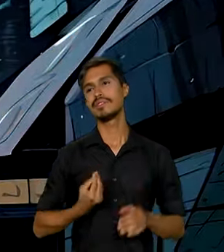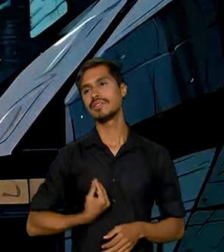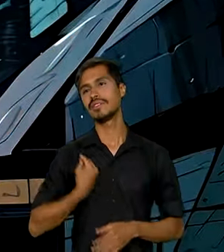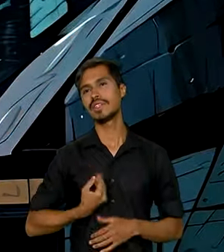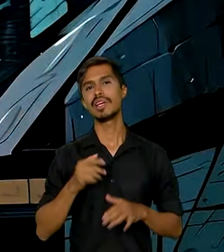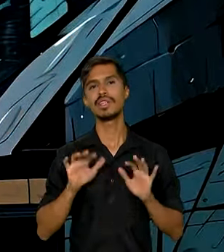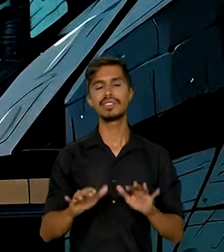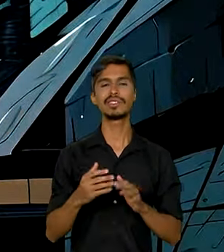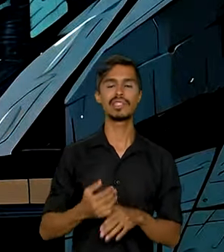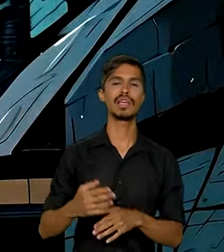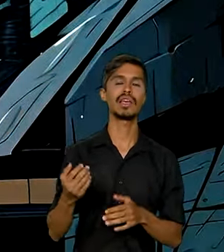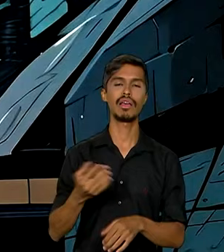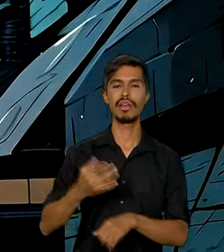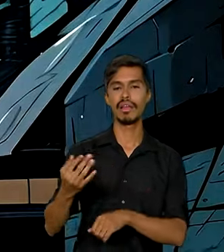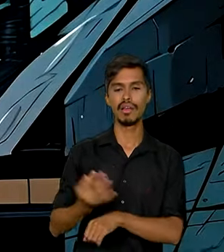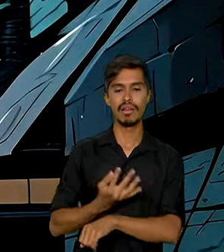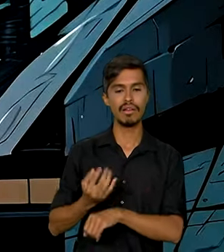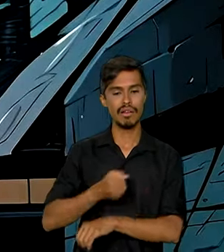Pedra?